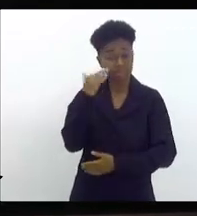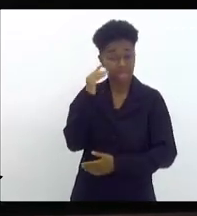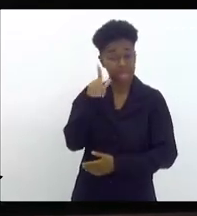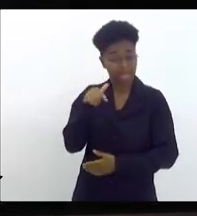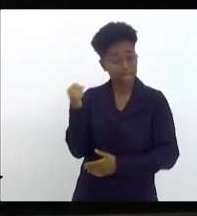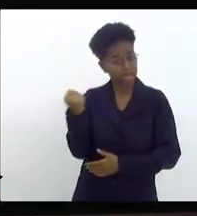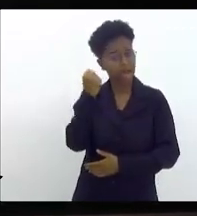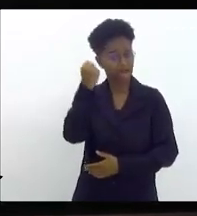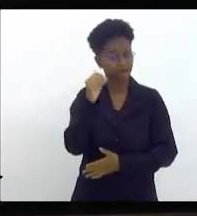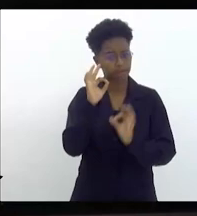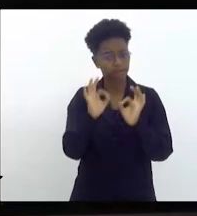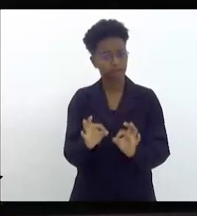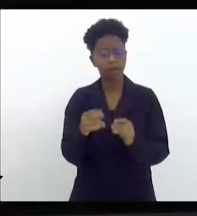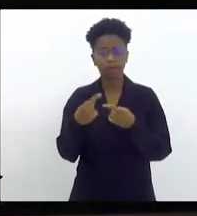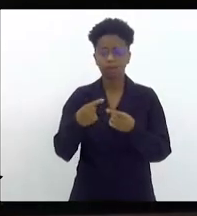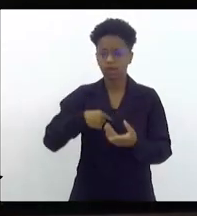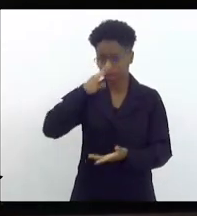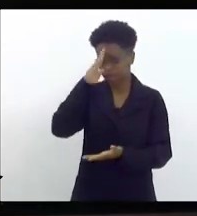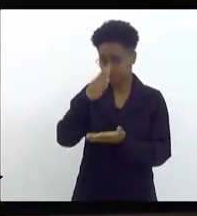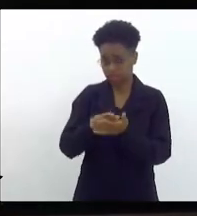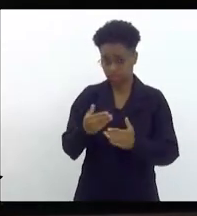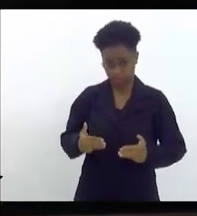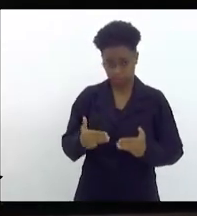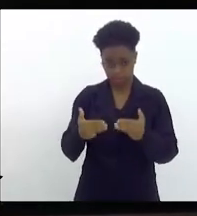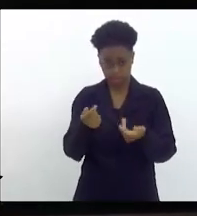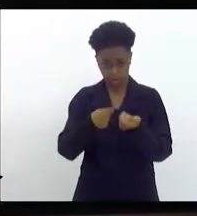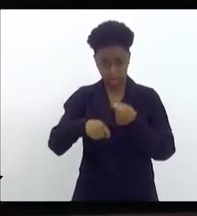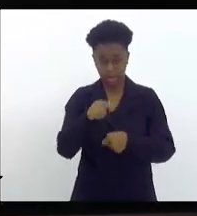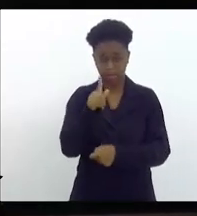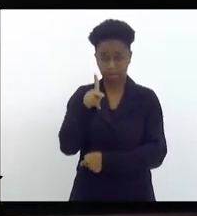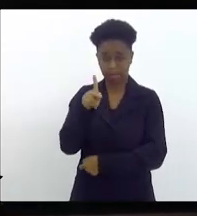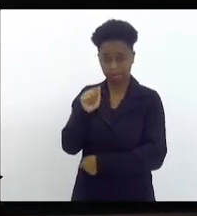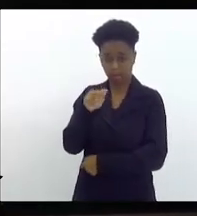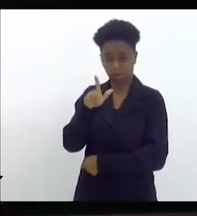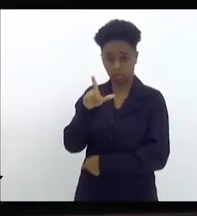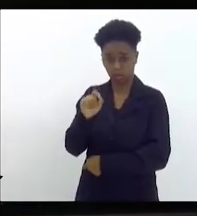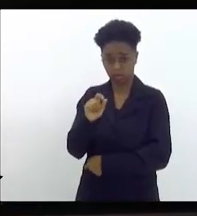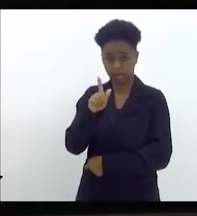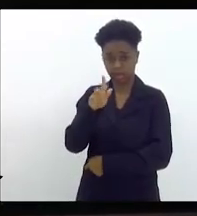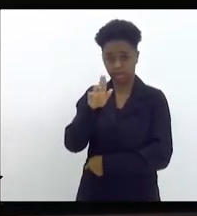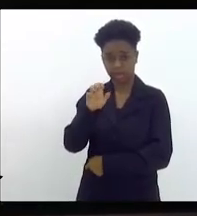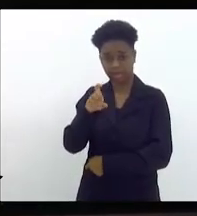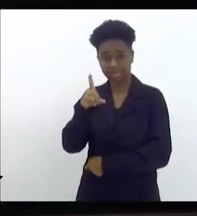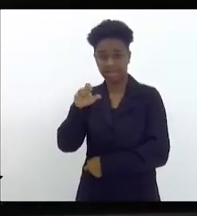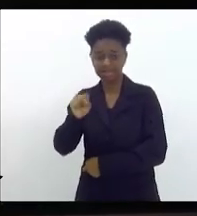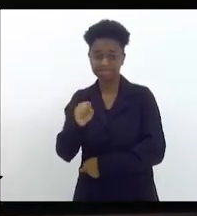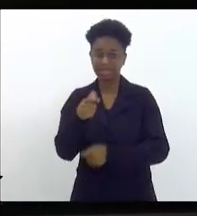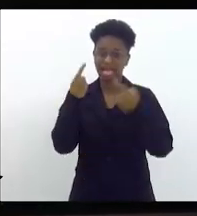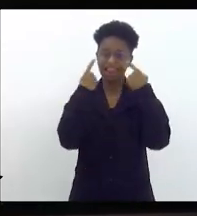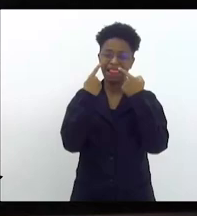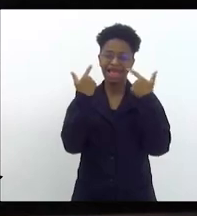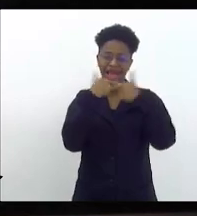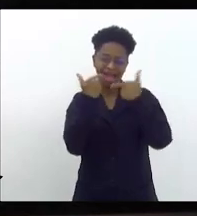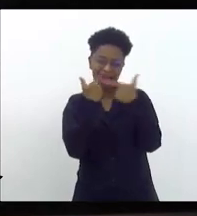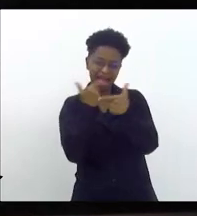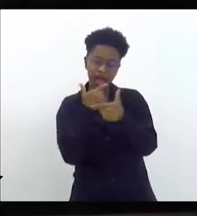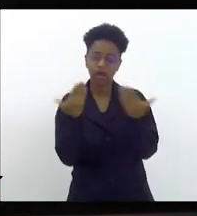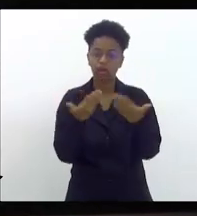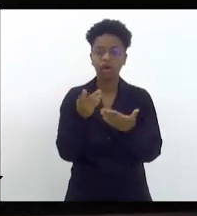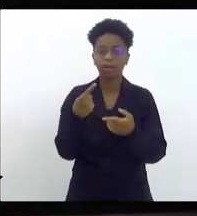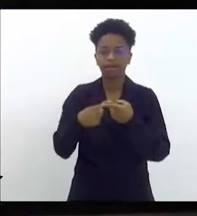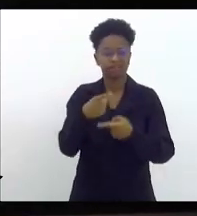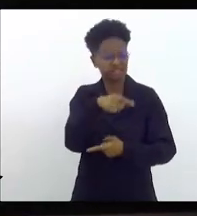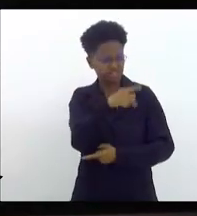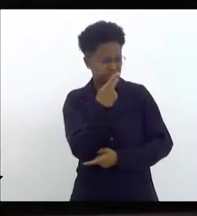acredito que o ministro Paulo Guedes está dando gargalhada agora, senhora, reclamaram tanto de mim, falaram,